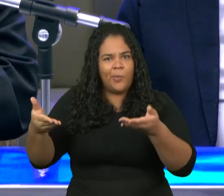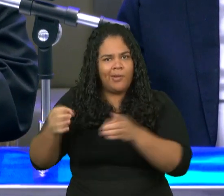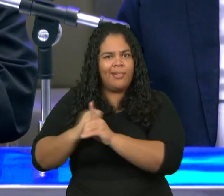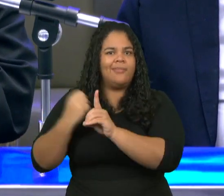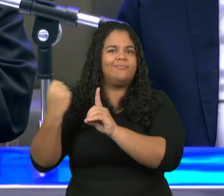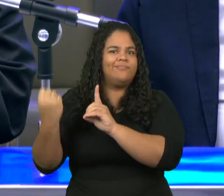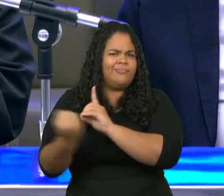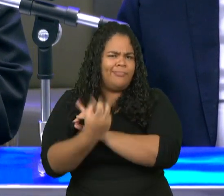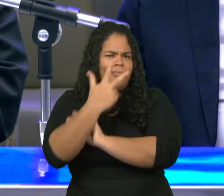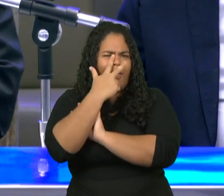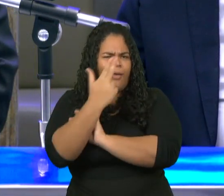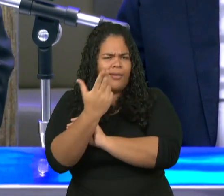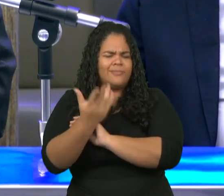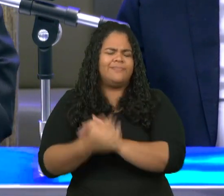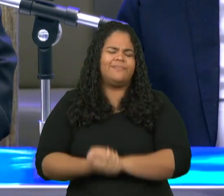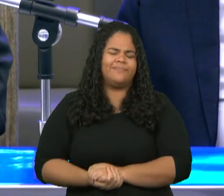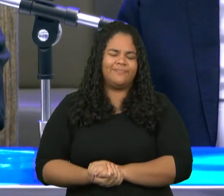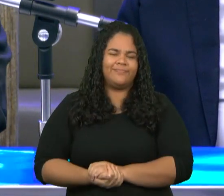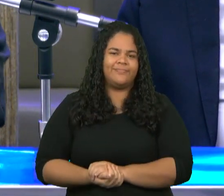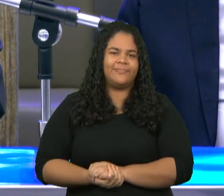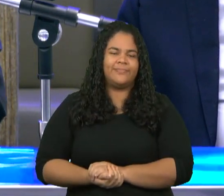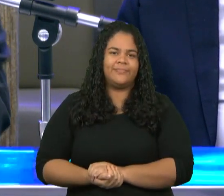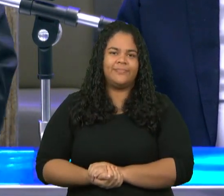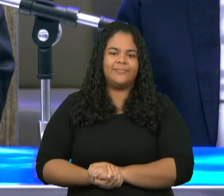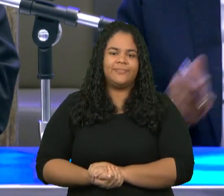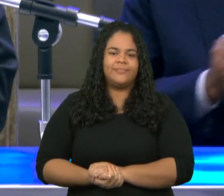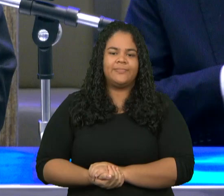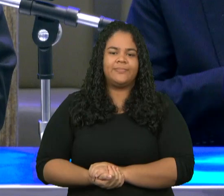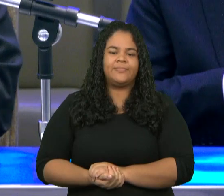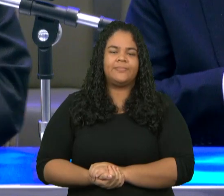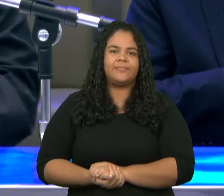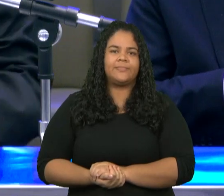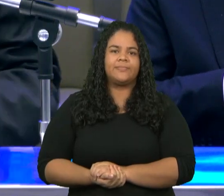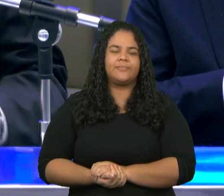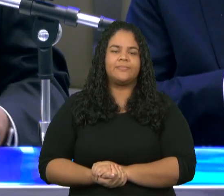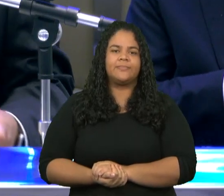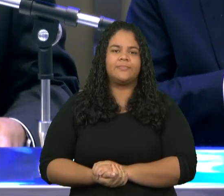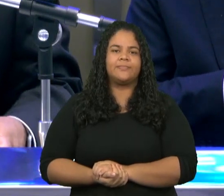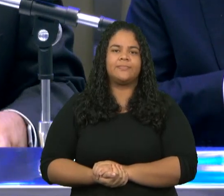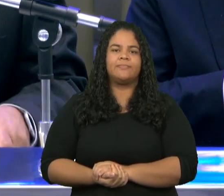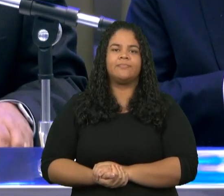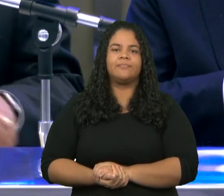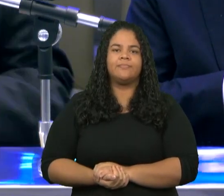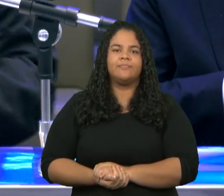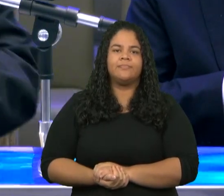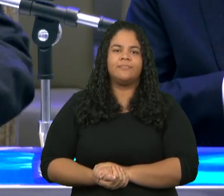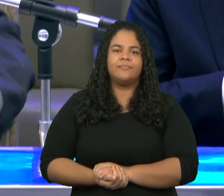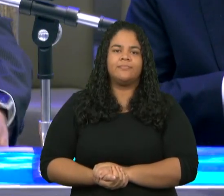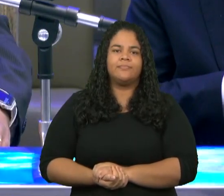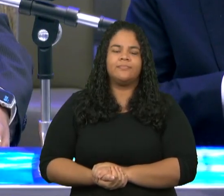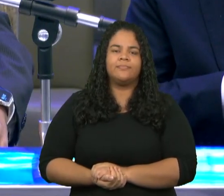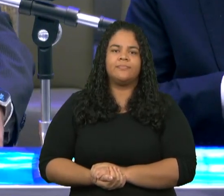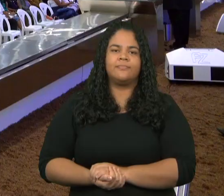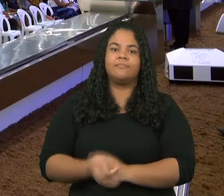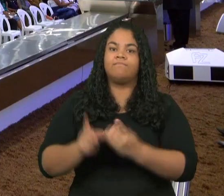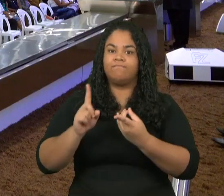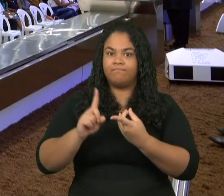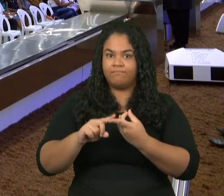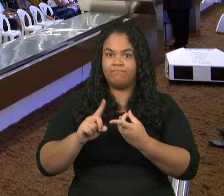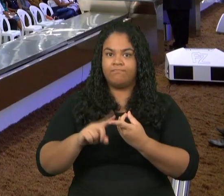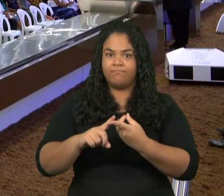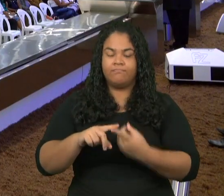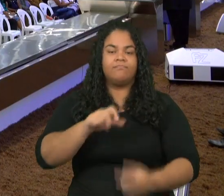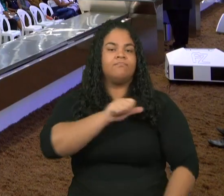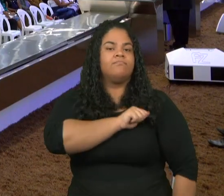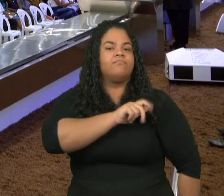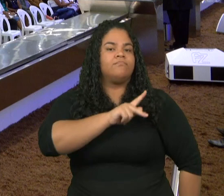vivendo. Dias estes que já foi falado pelo apóstolo São Paulo, quando escreveu a